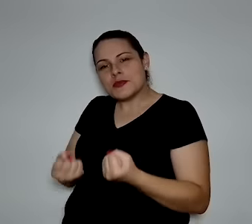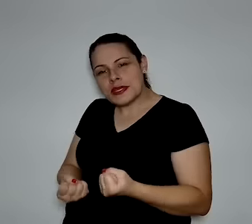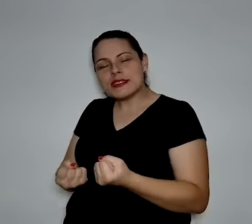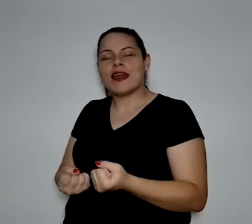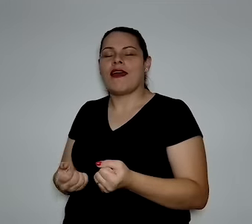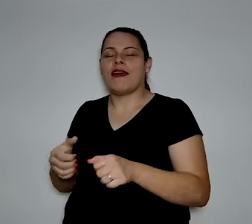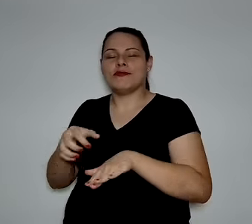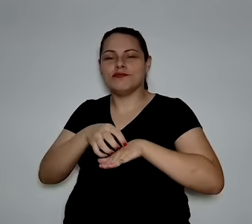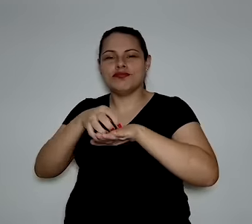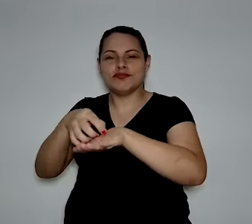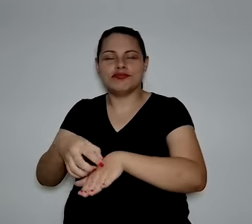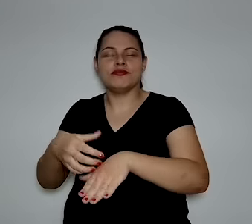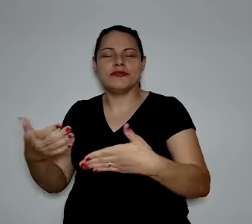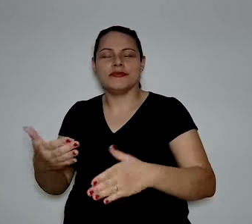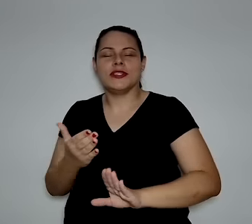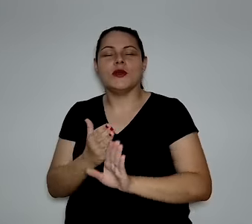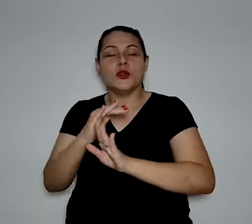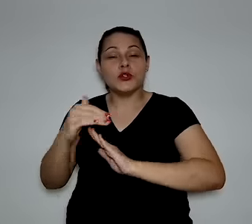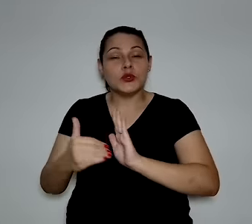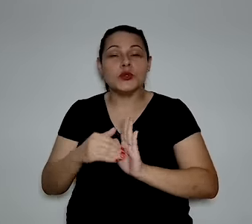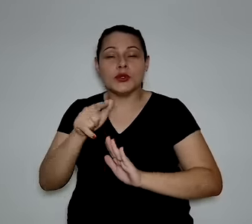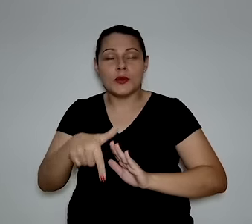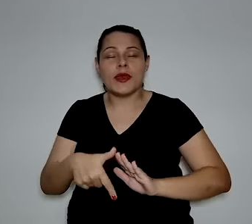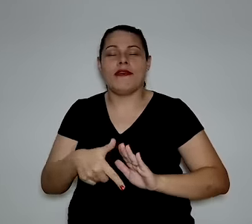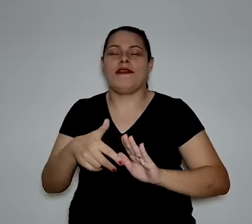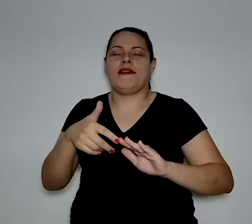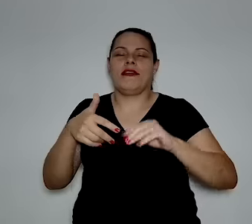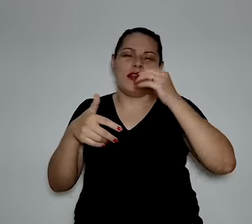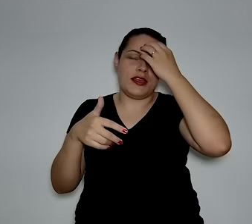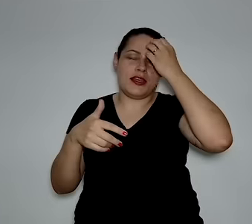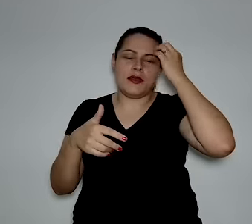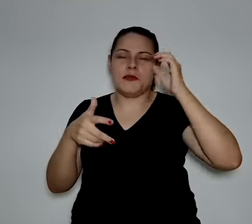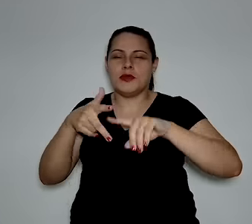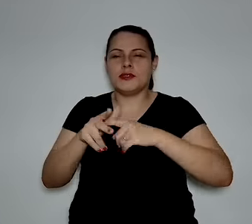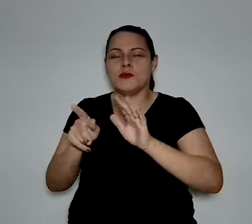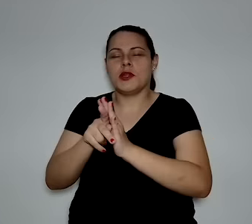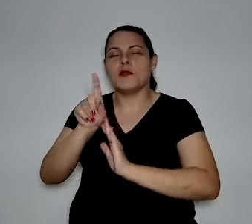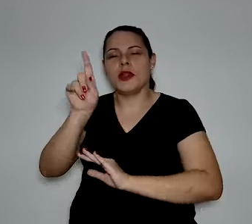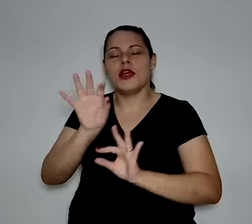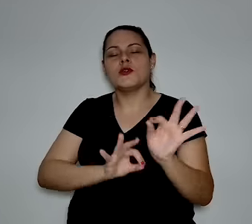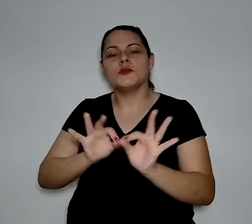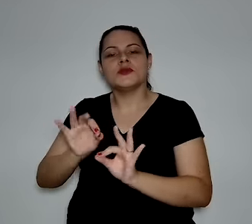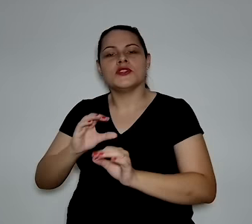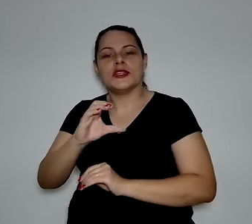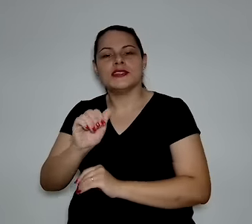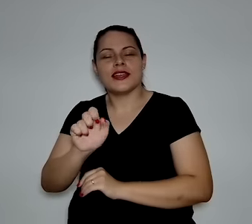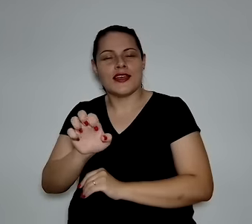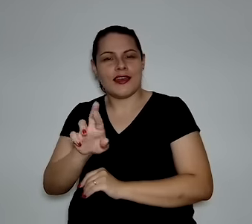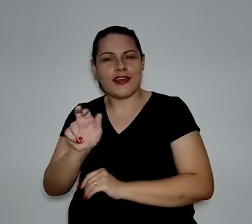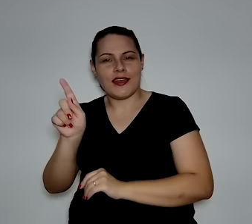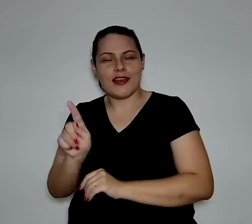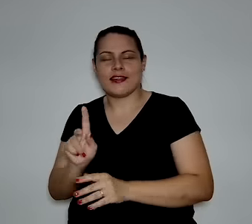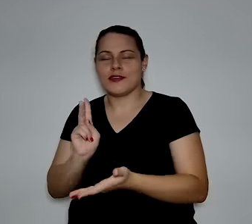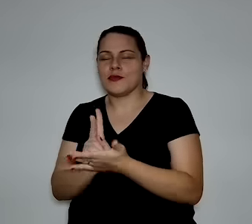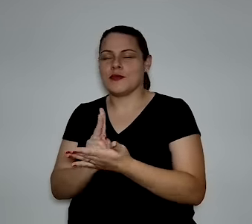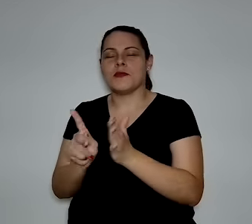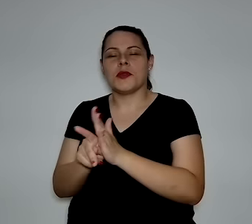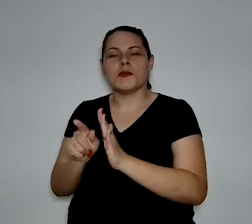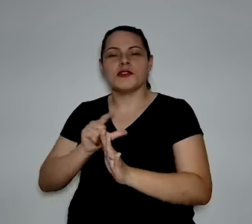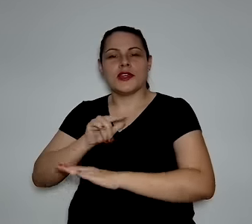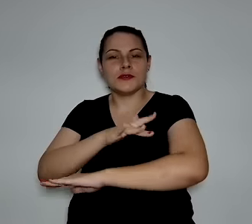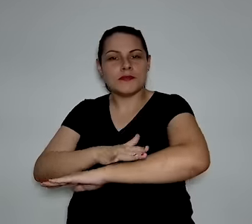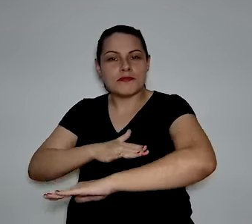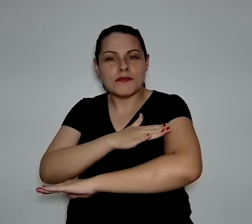E foi justamente o que me chamou a atenção no projeto do Ceará, porque já está ligado com o parque,